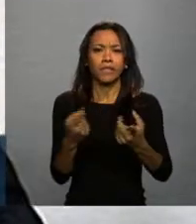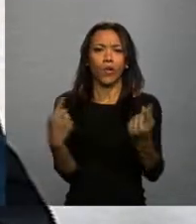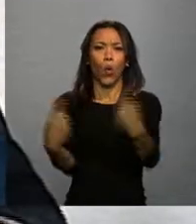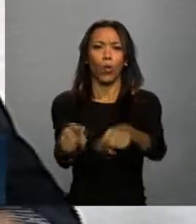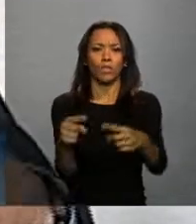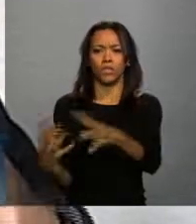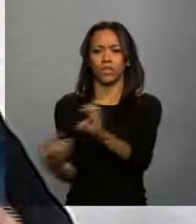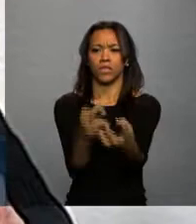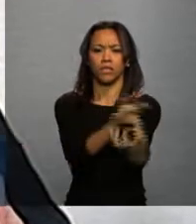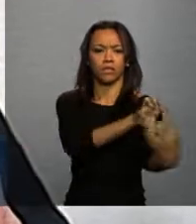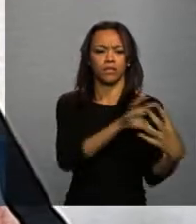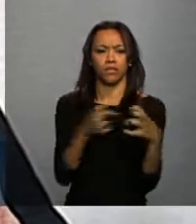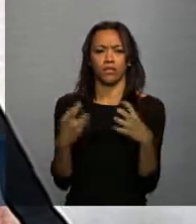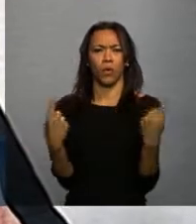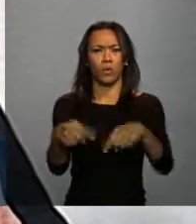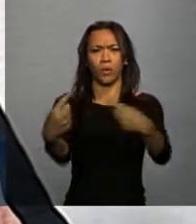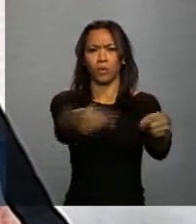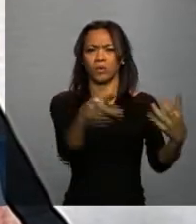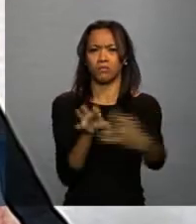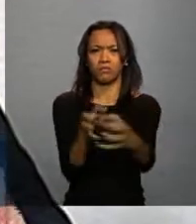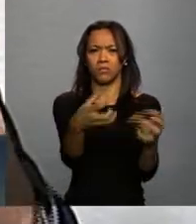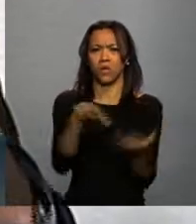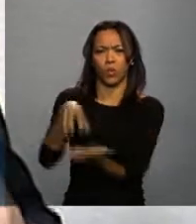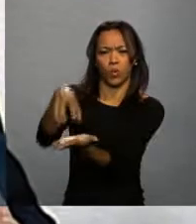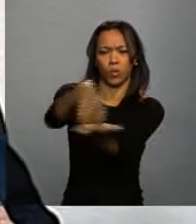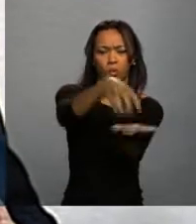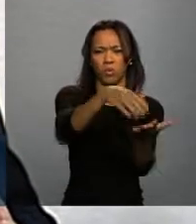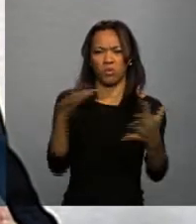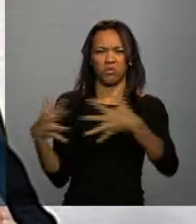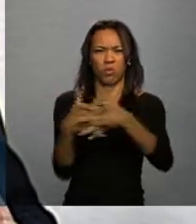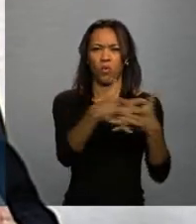não pode jogar contra o usuário. ela tem que ser